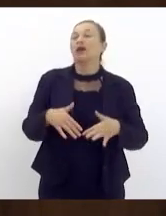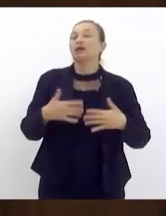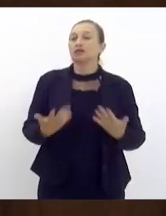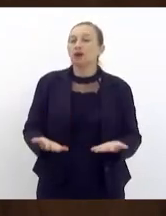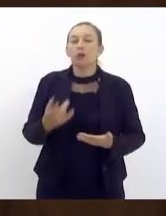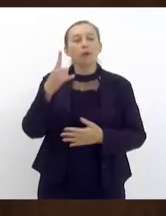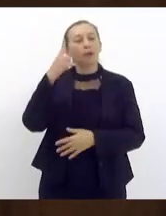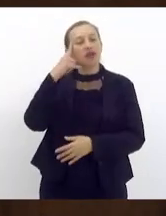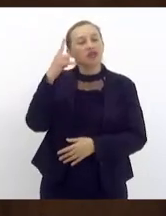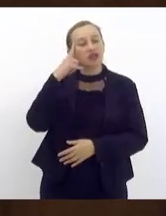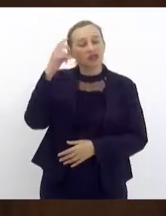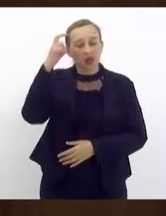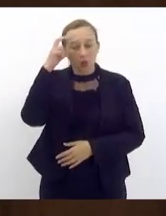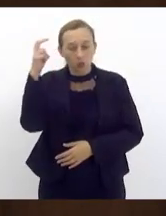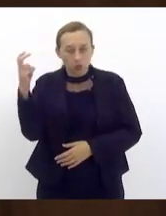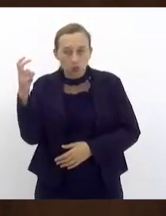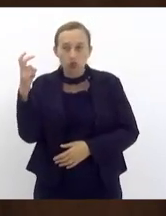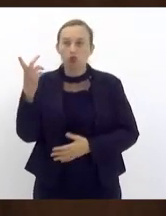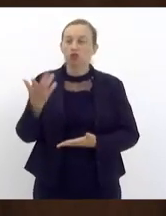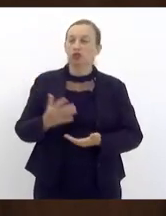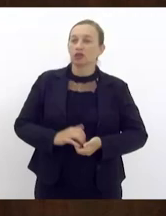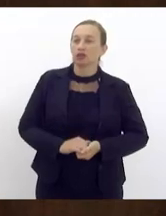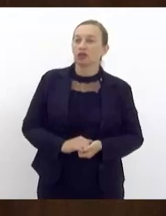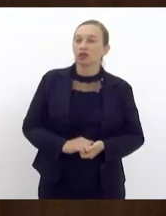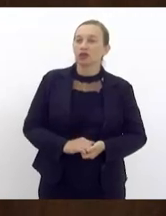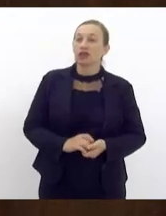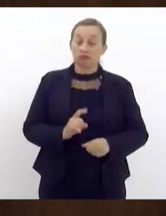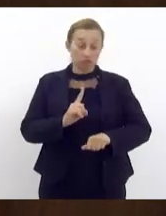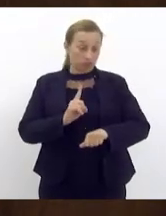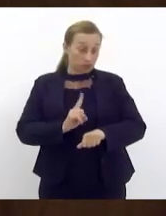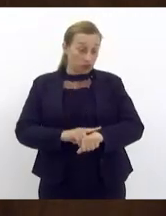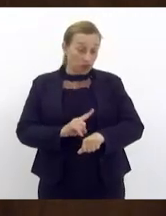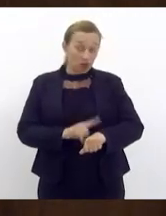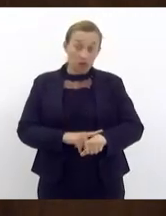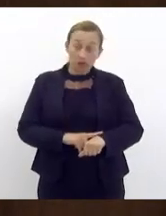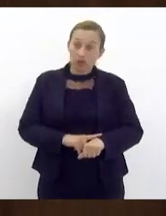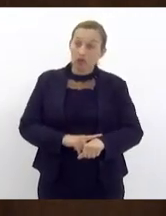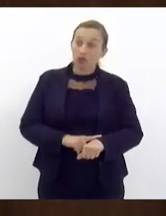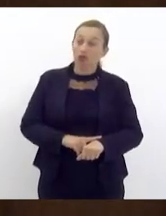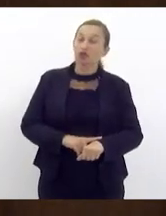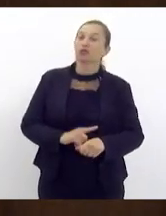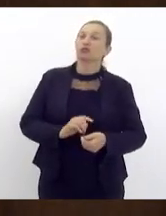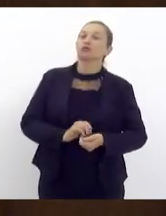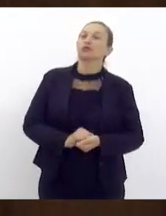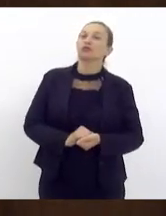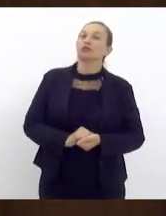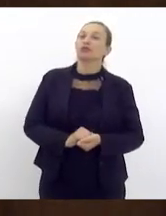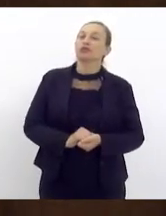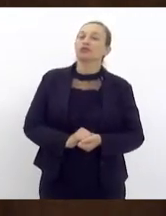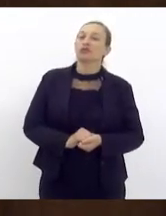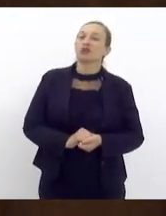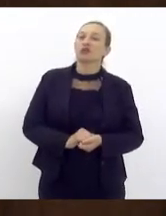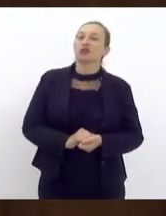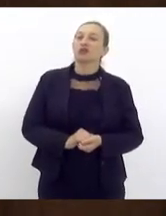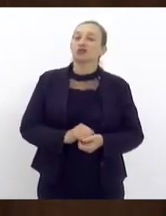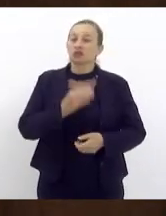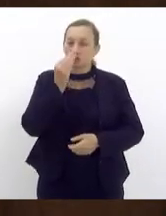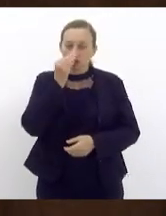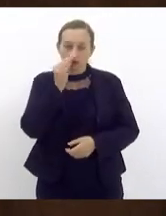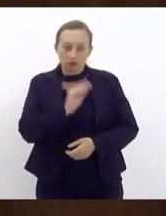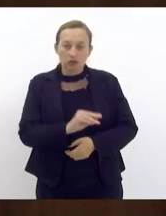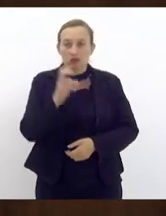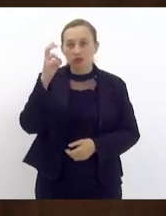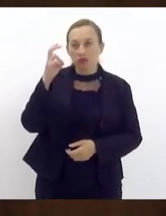pensar na cultura sobretudo em tempos que saímos de obscurantismo de negação à cultura